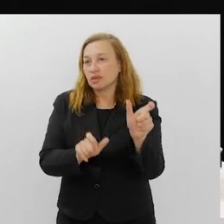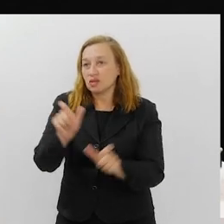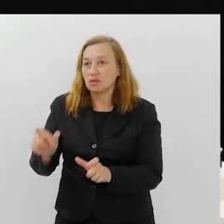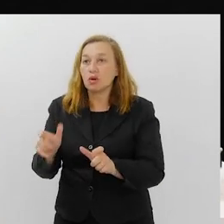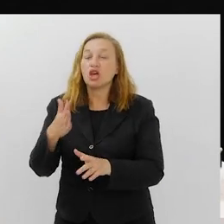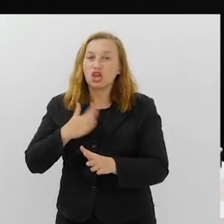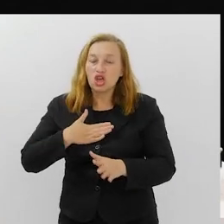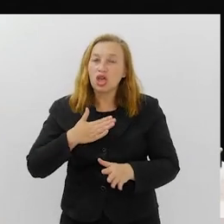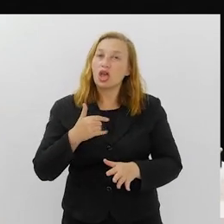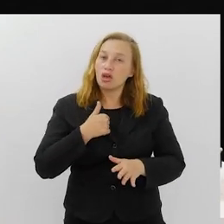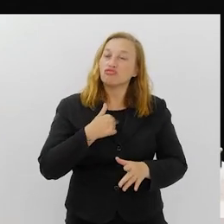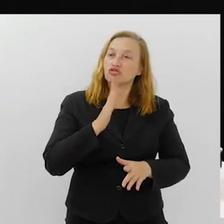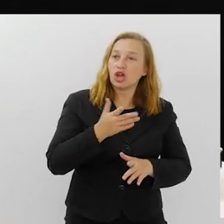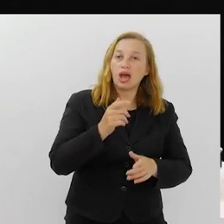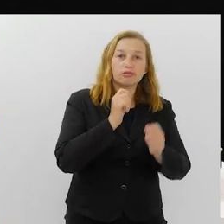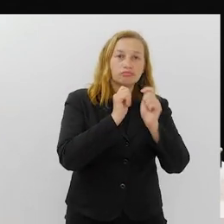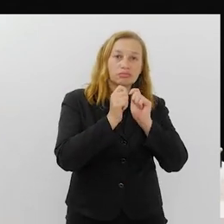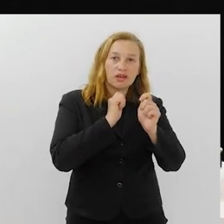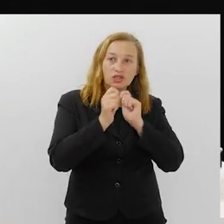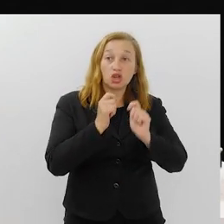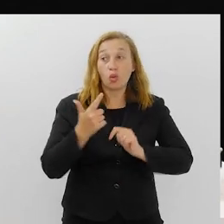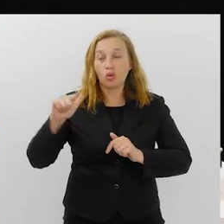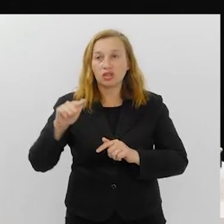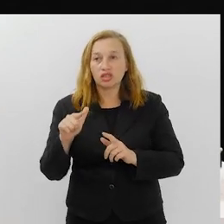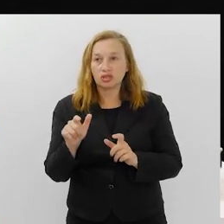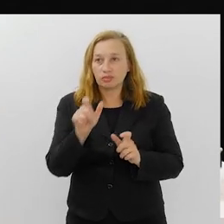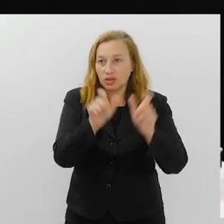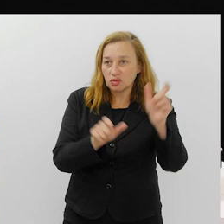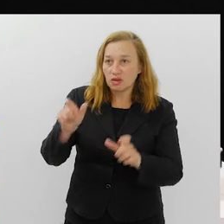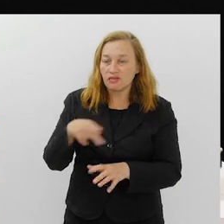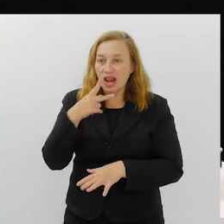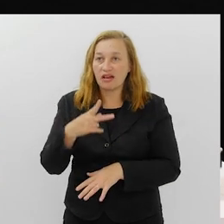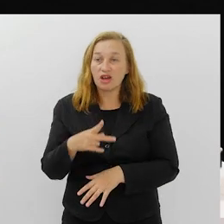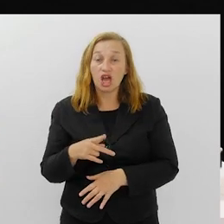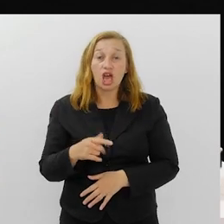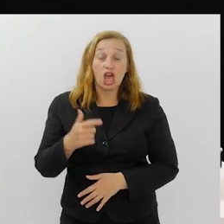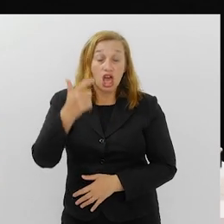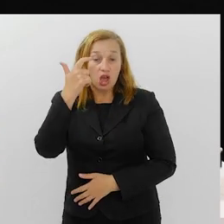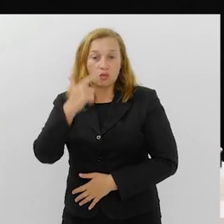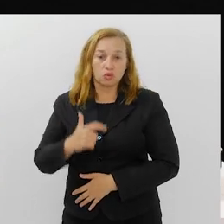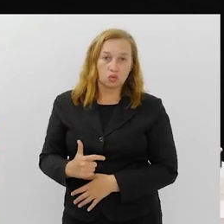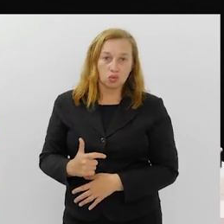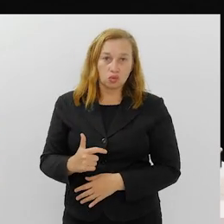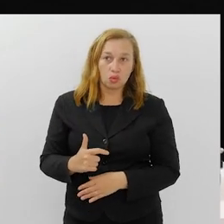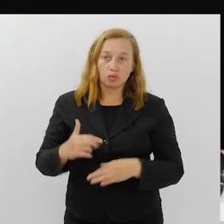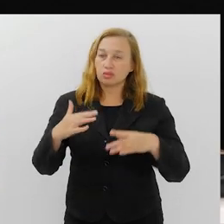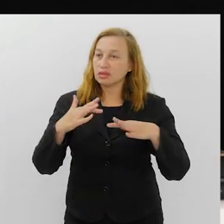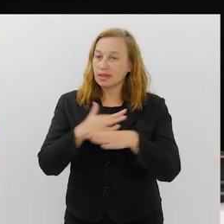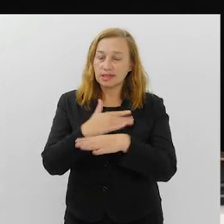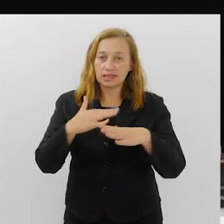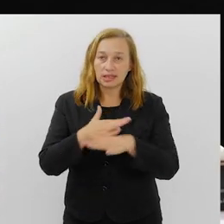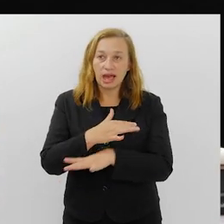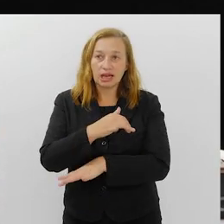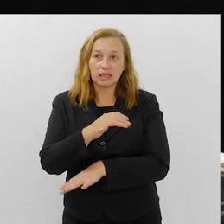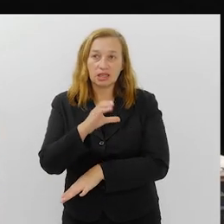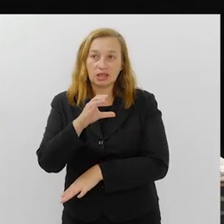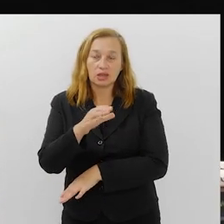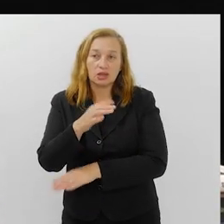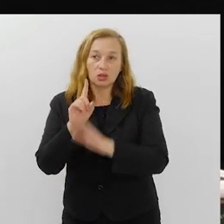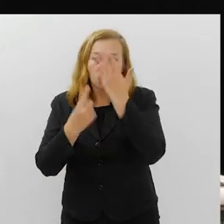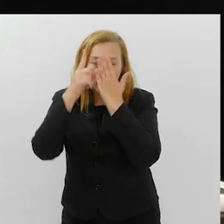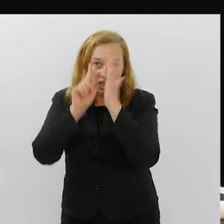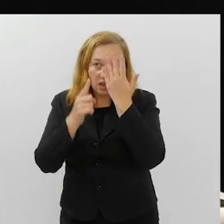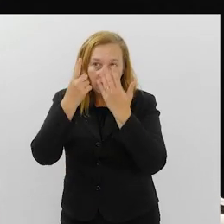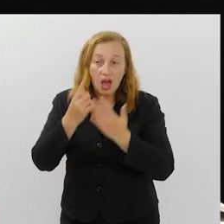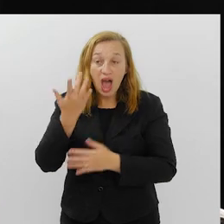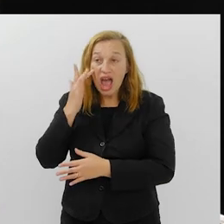com muito prazer o Aida no moto. E o Aida falou assim, os cariocas têm que dizer, eu sou da cidade do Carnaval. Ele acha que o carioca